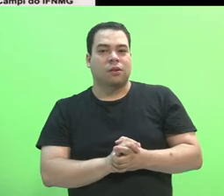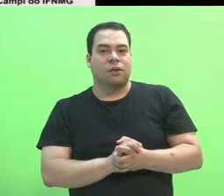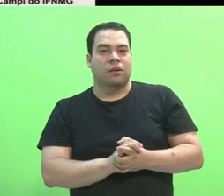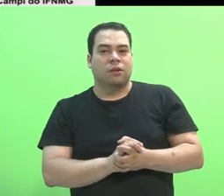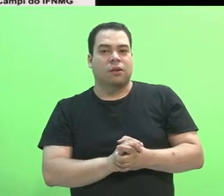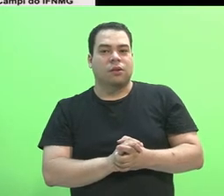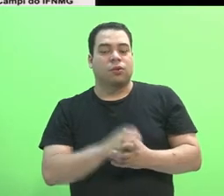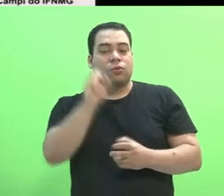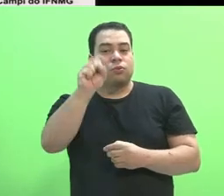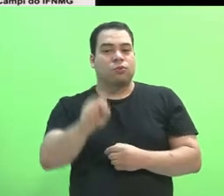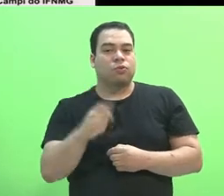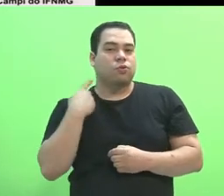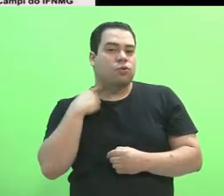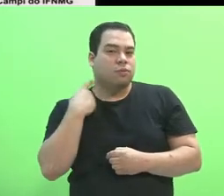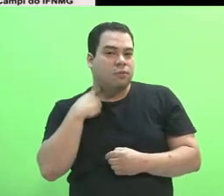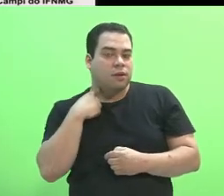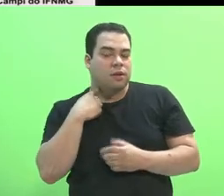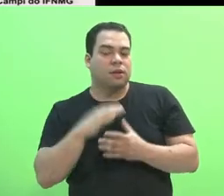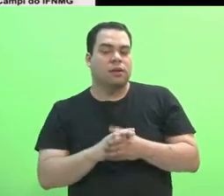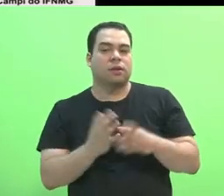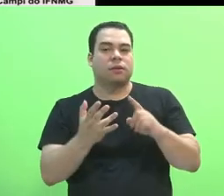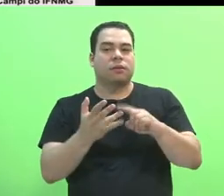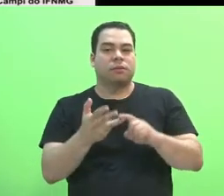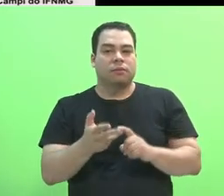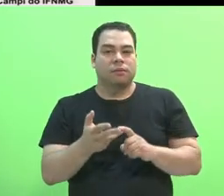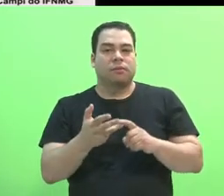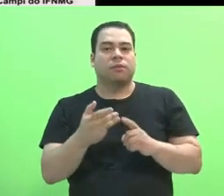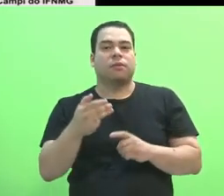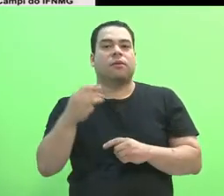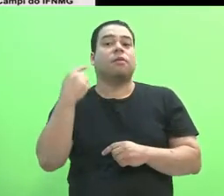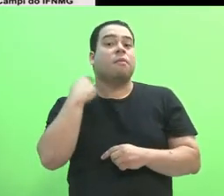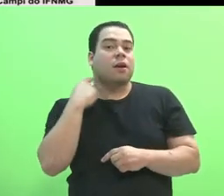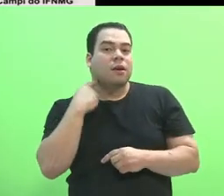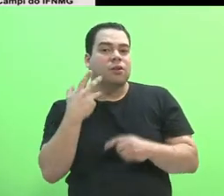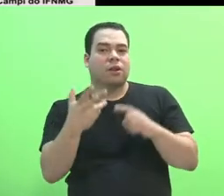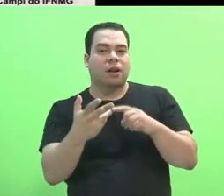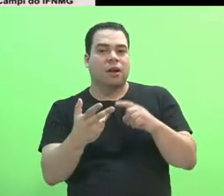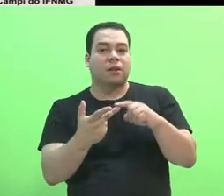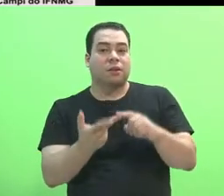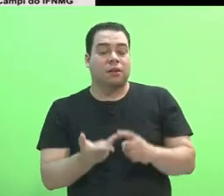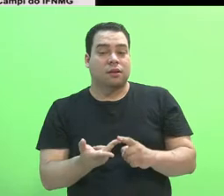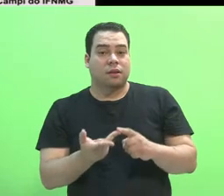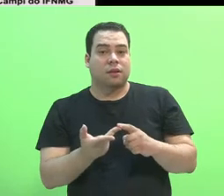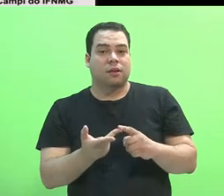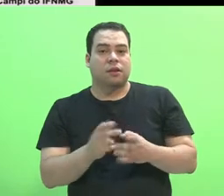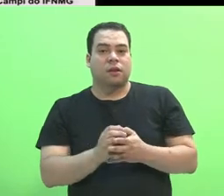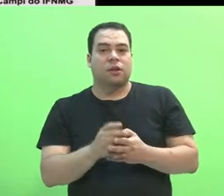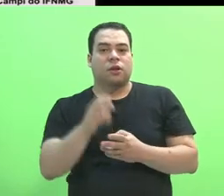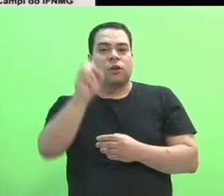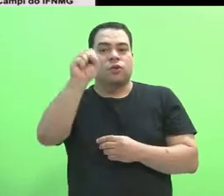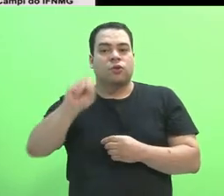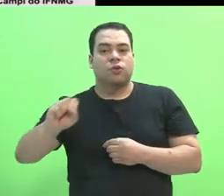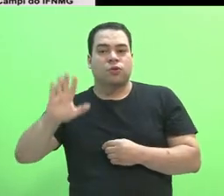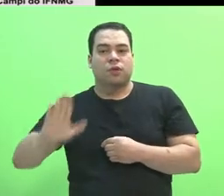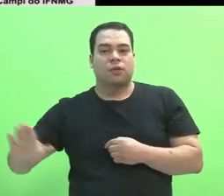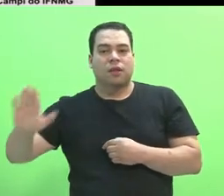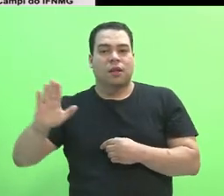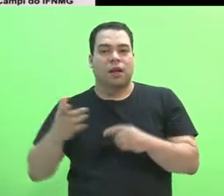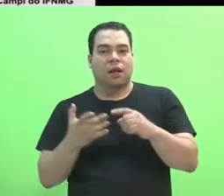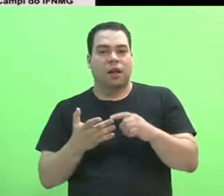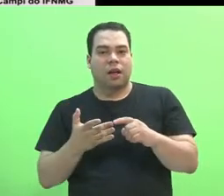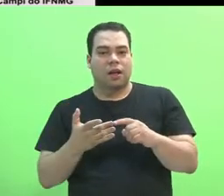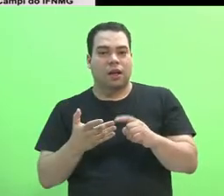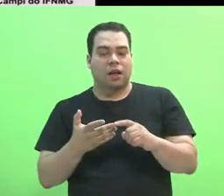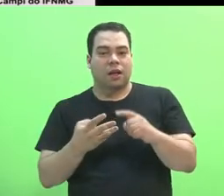do Sul de Minas, o Instituto Federal de Minas Gerais, o IFMG, o Instituto Federal do Sudeste de Minas e também o Instituto